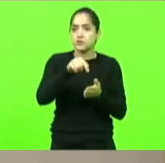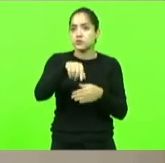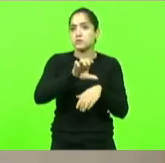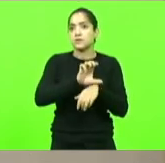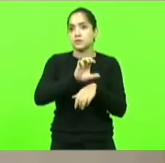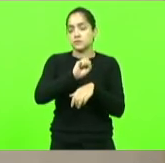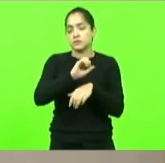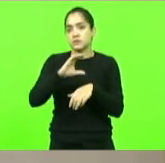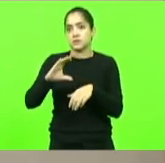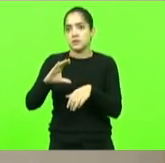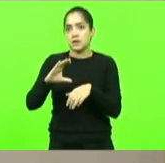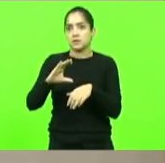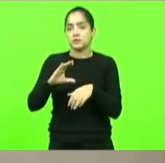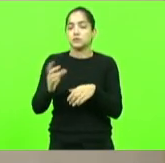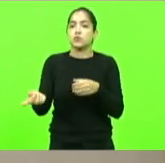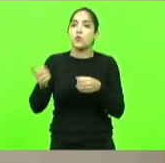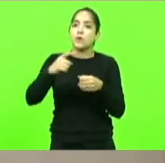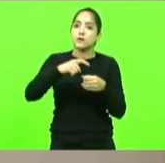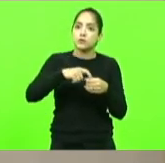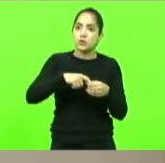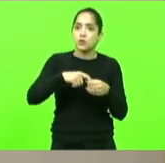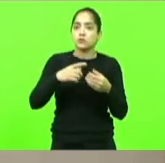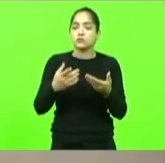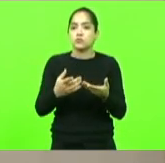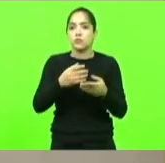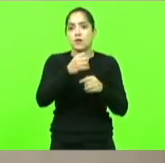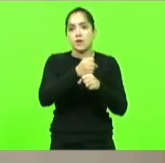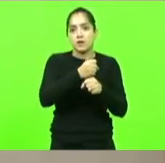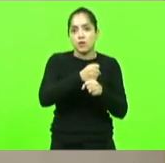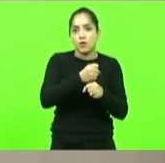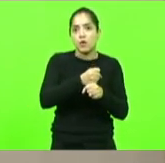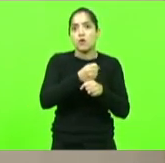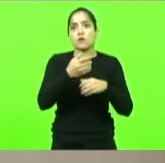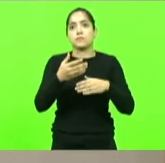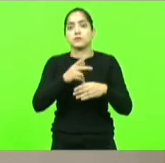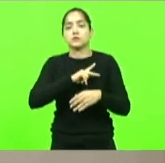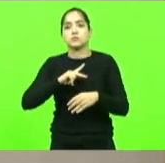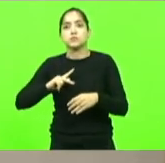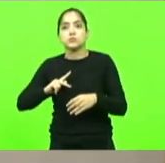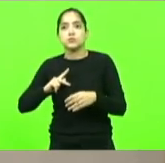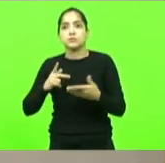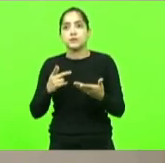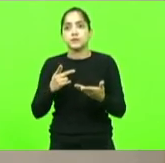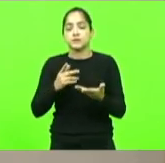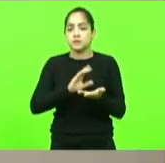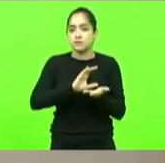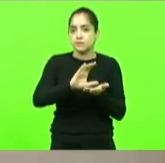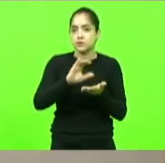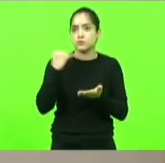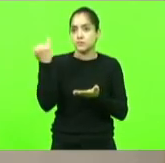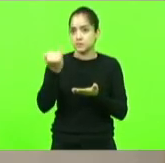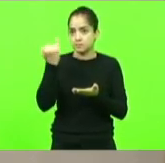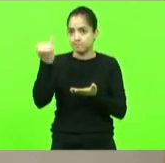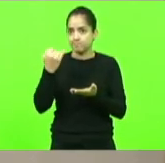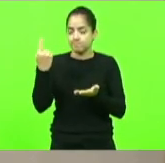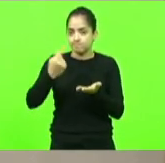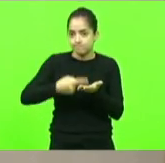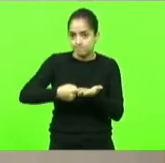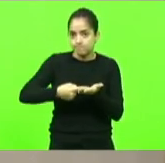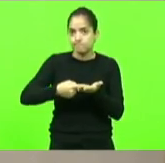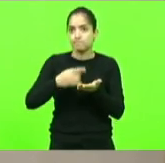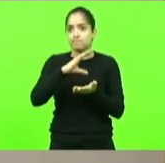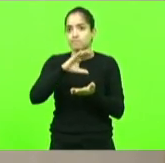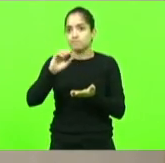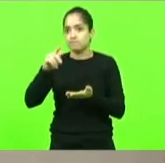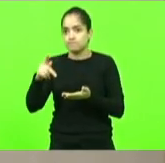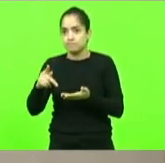com retorno aos catarinenses em obras públicas em investimentos importantes então esse comprometimento do cooperativismo com